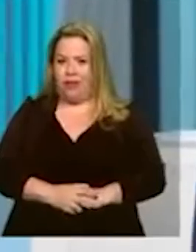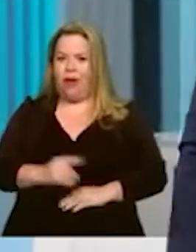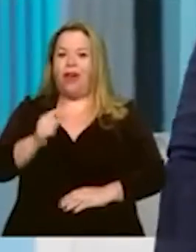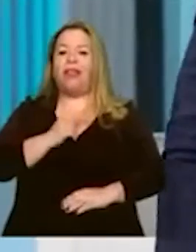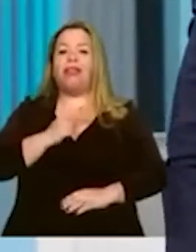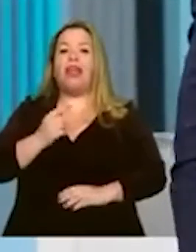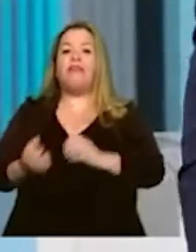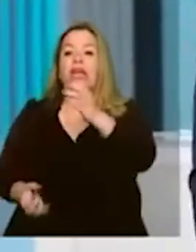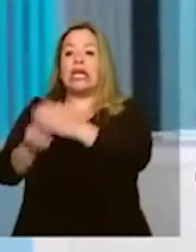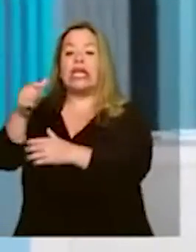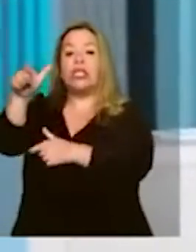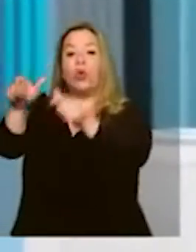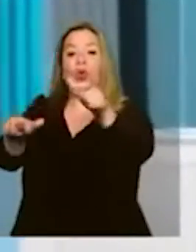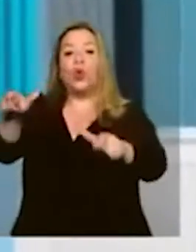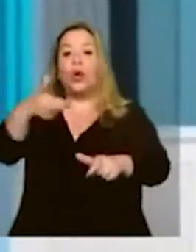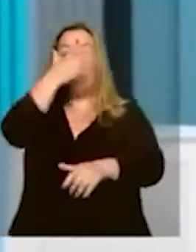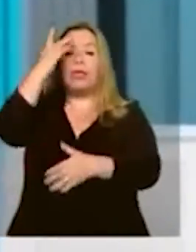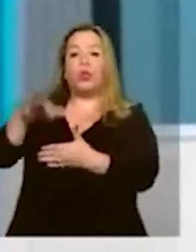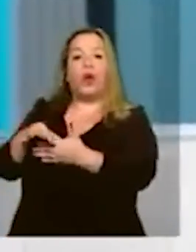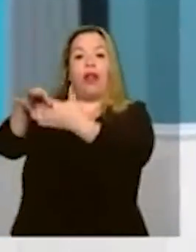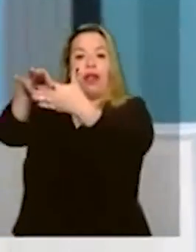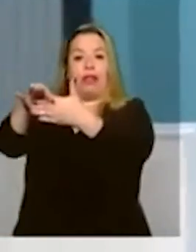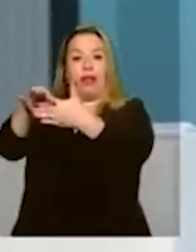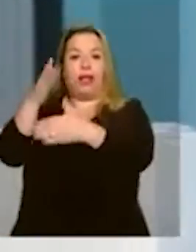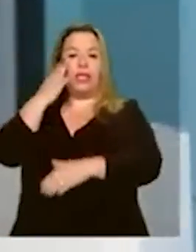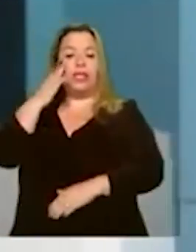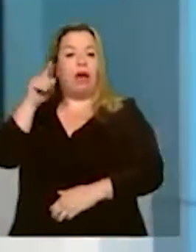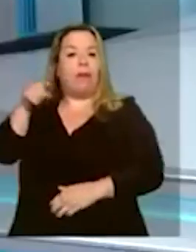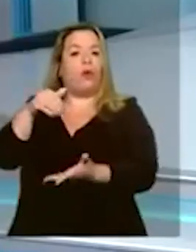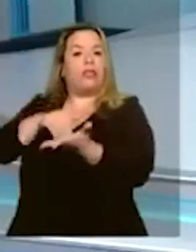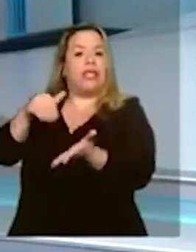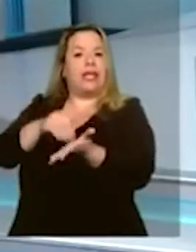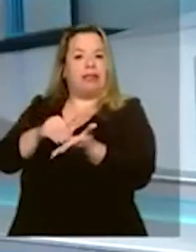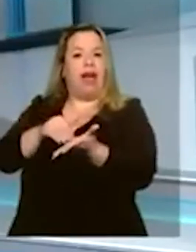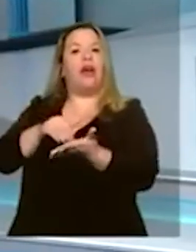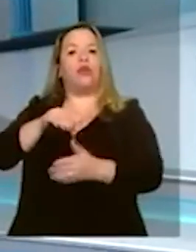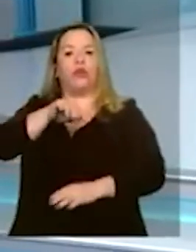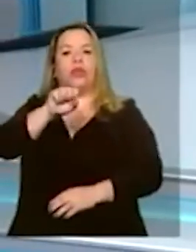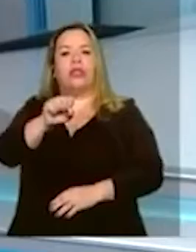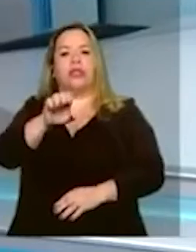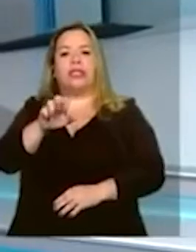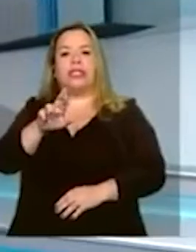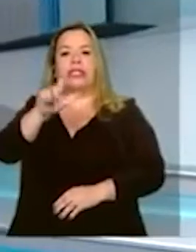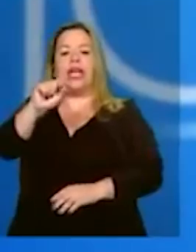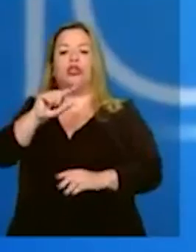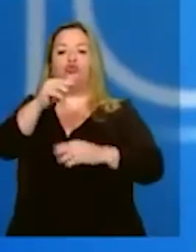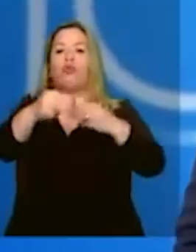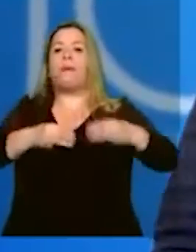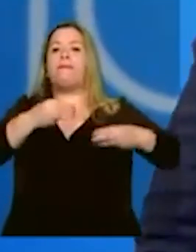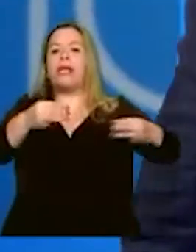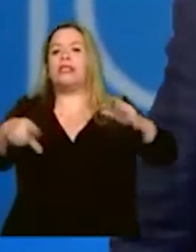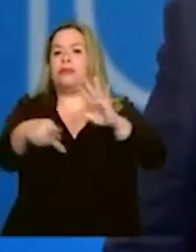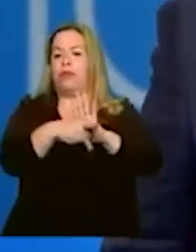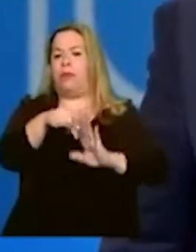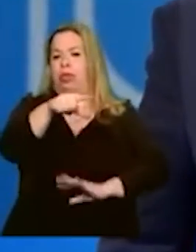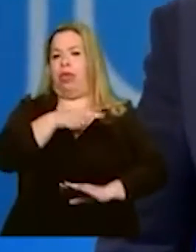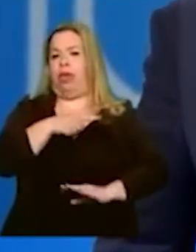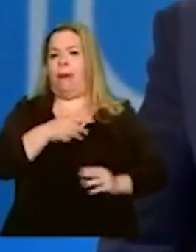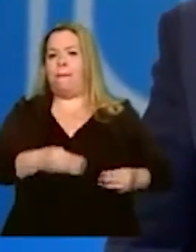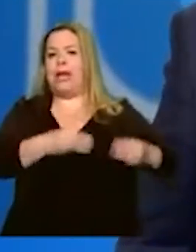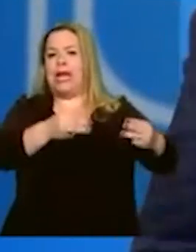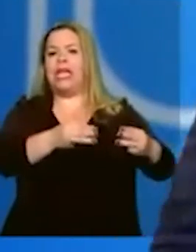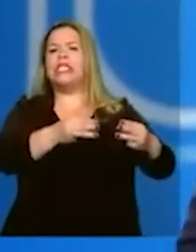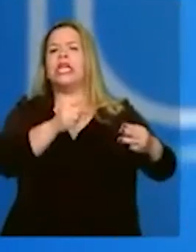de líderes. O secretário da Pesca, Jorge Seife, virou senador da República. A ministra da Agricultura, Tereza